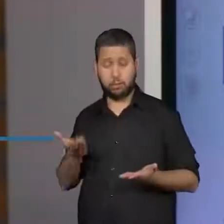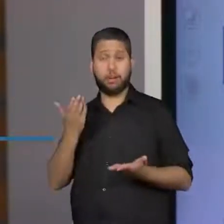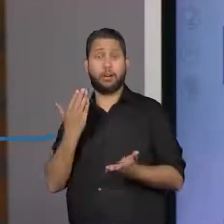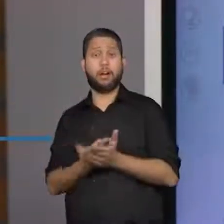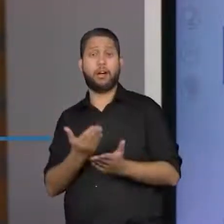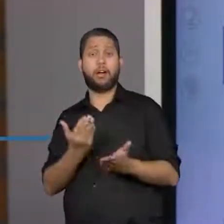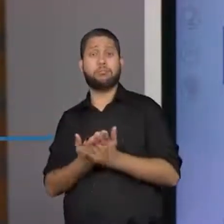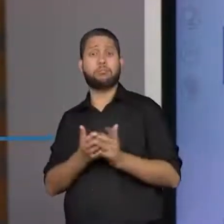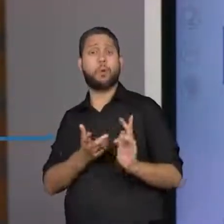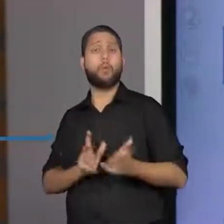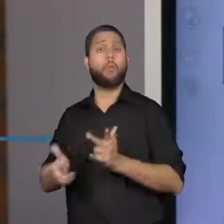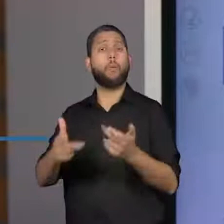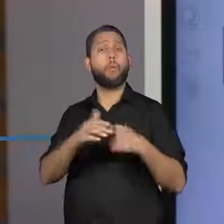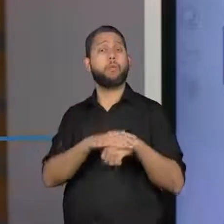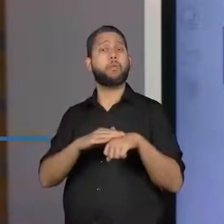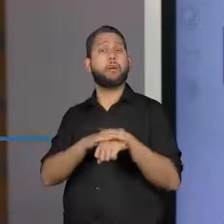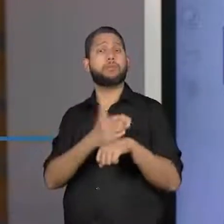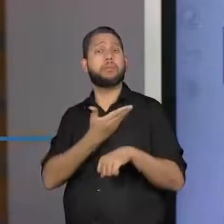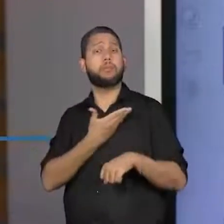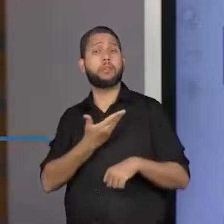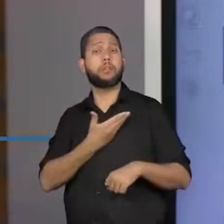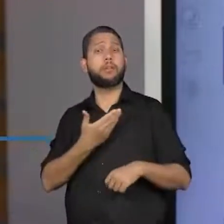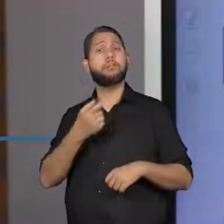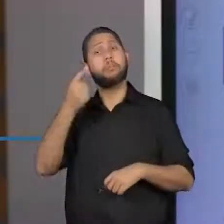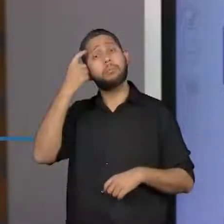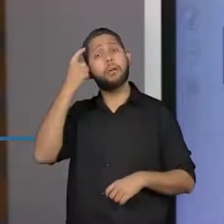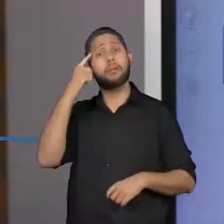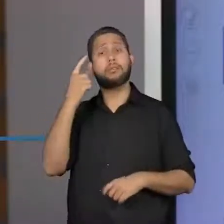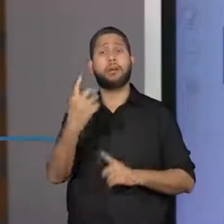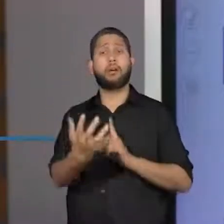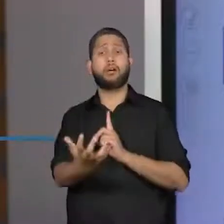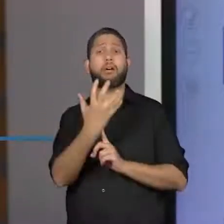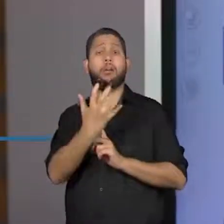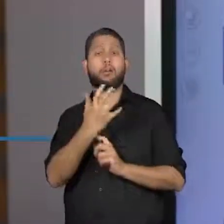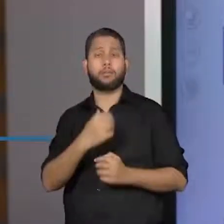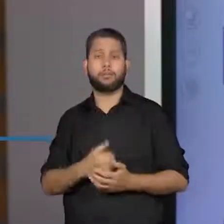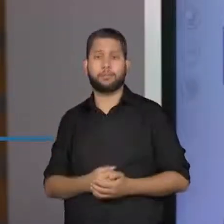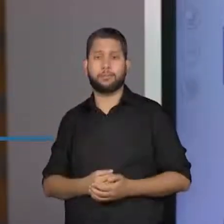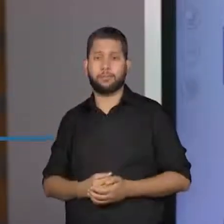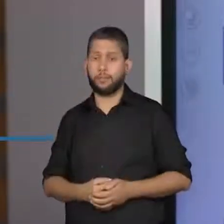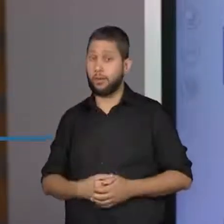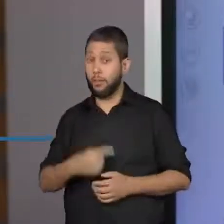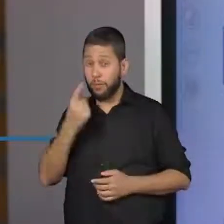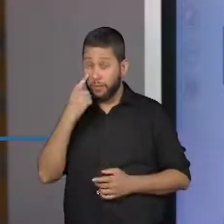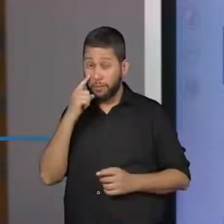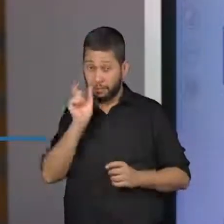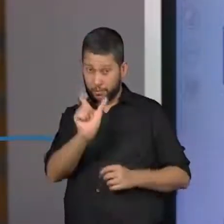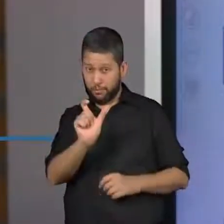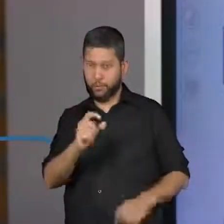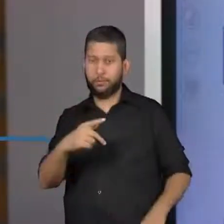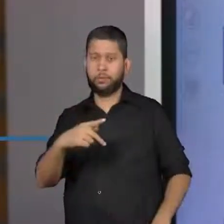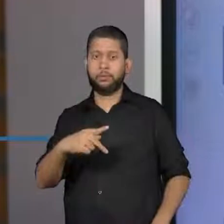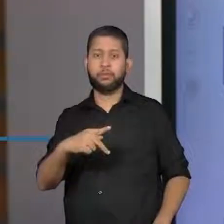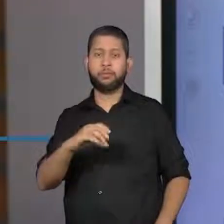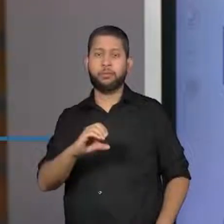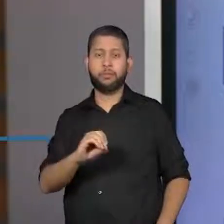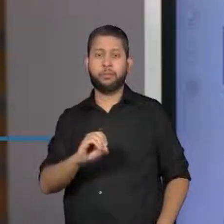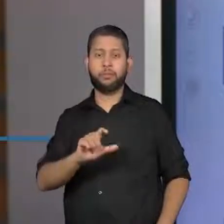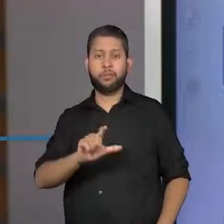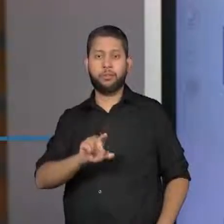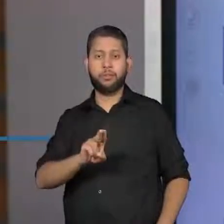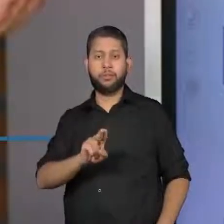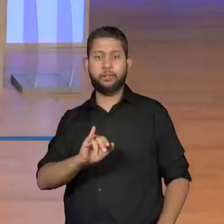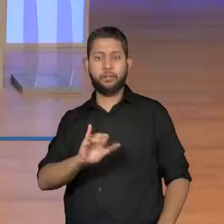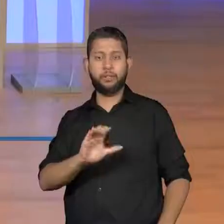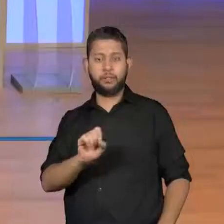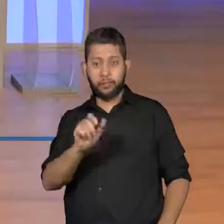pensar aí um pouquinho a respeito desse assunto. Poluição. Olha, quando eu ouço essa palavra, o que vem na minha mente primeiro,